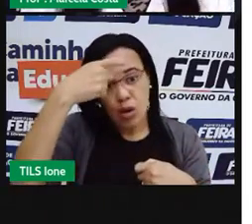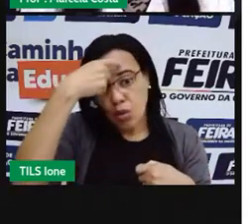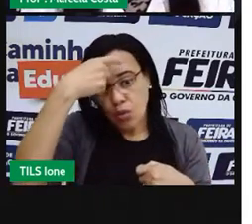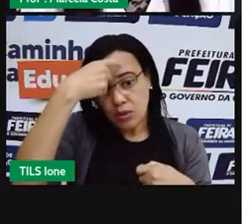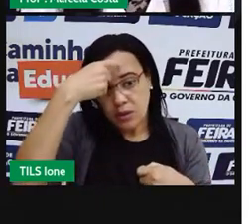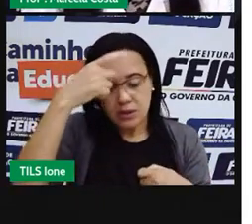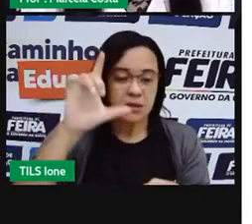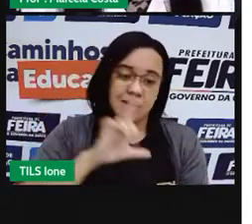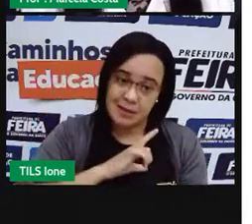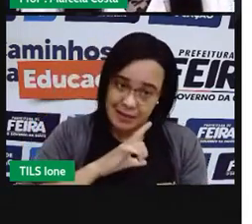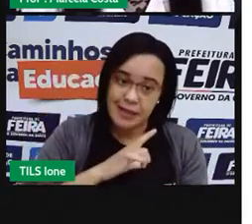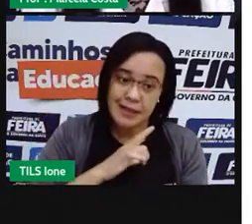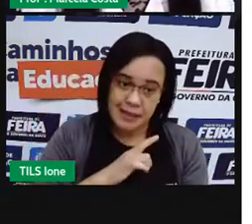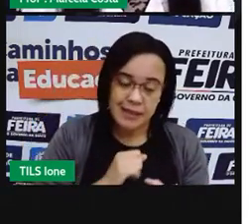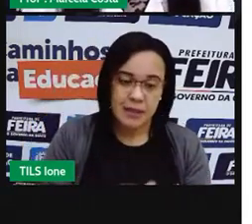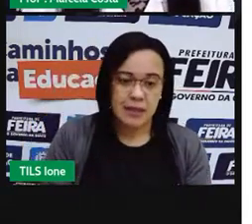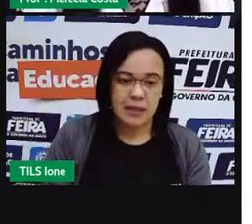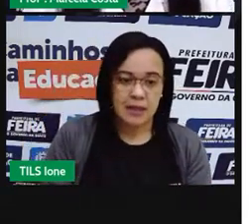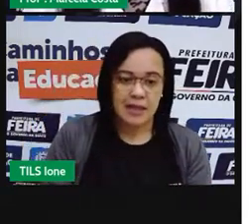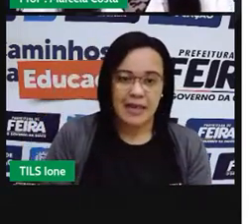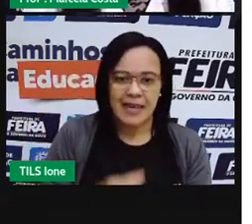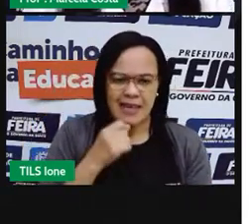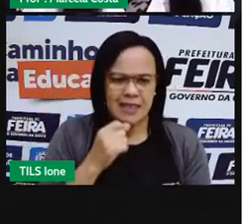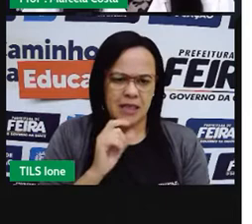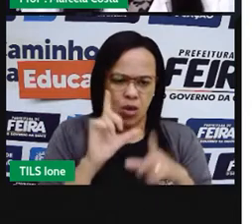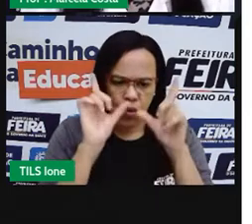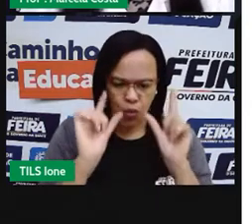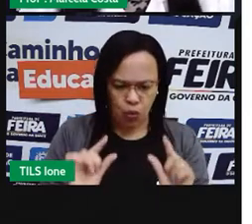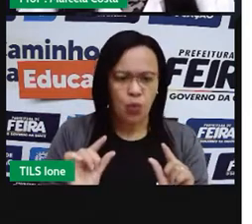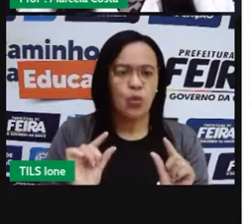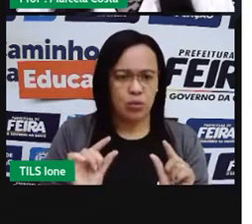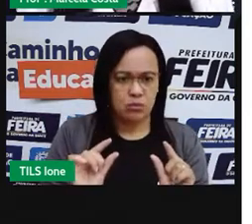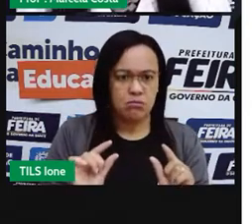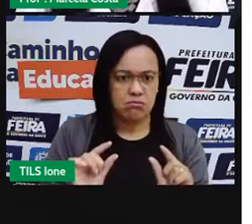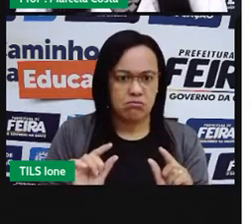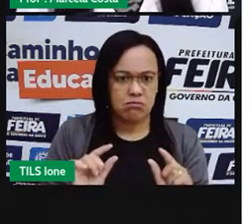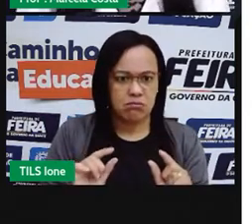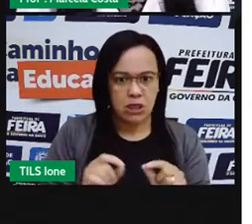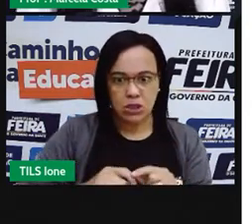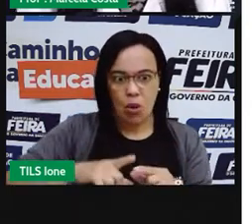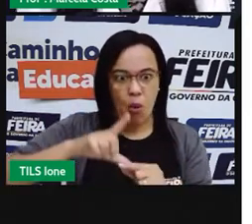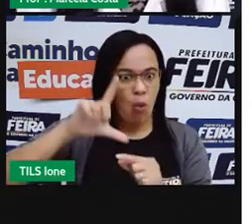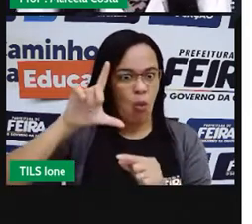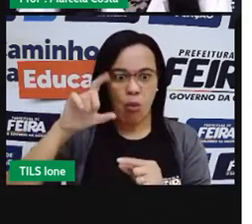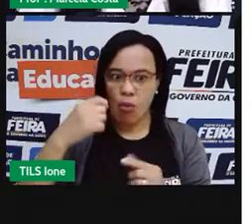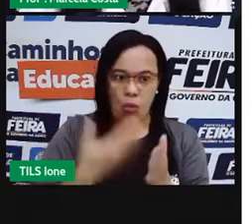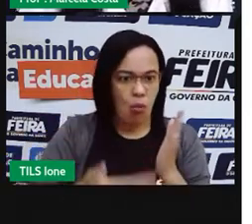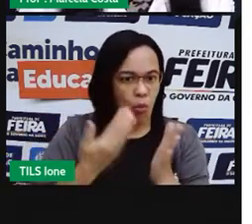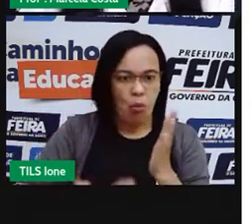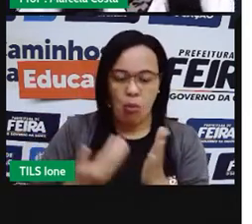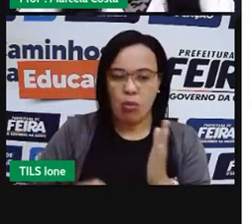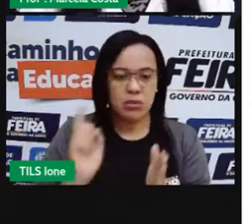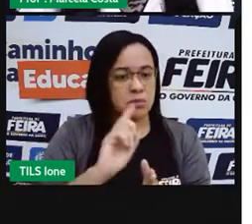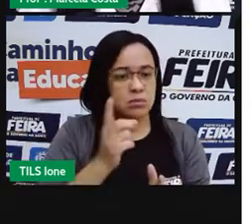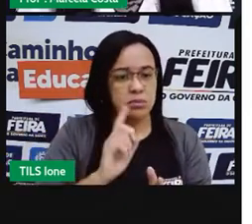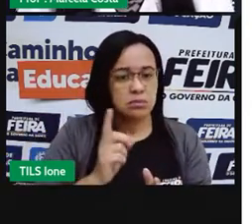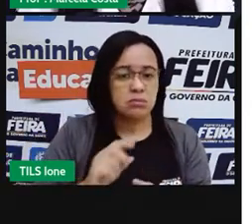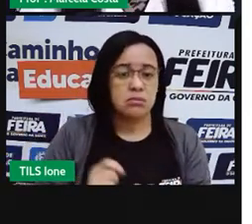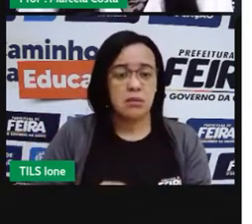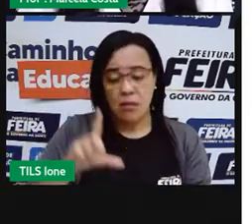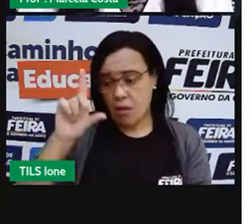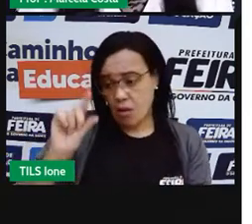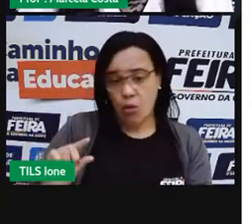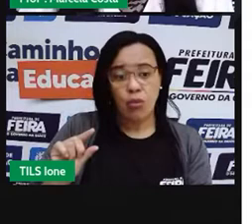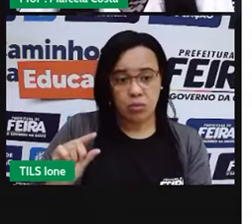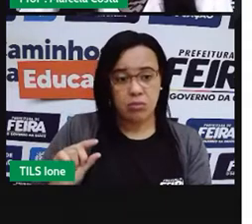pensar em reduzir esse consumo em casa com ações pequenas, como na hora de